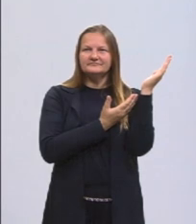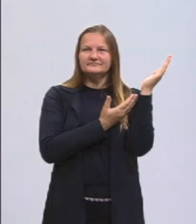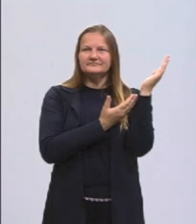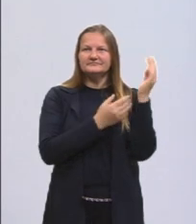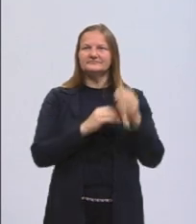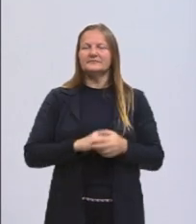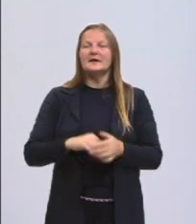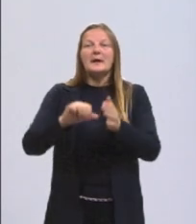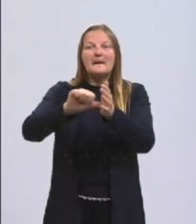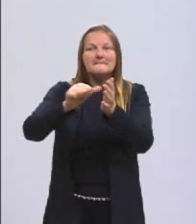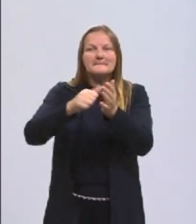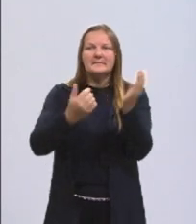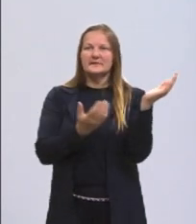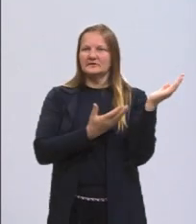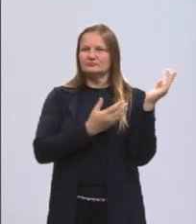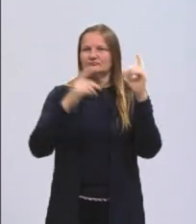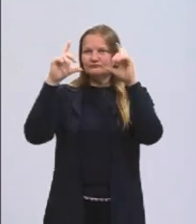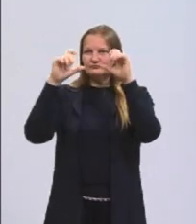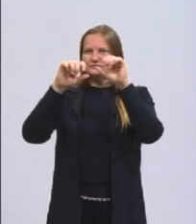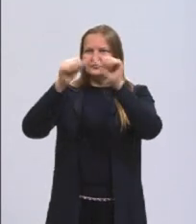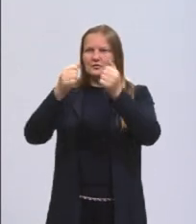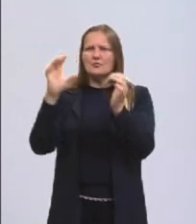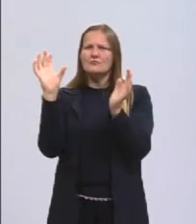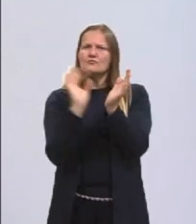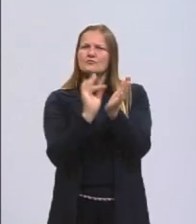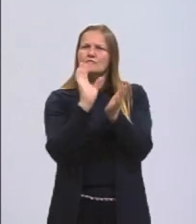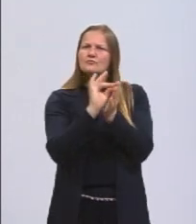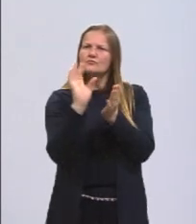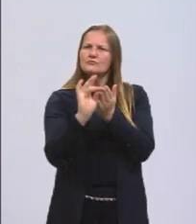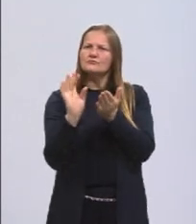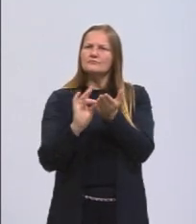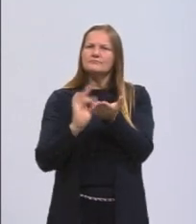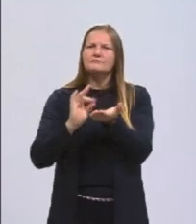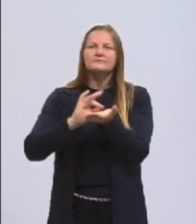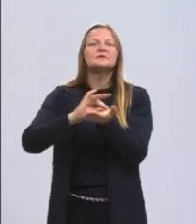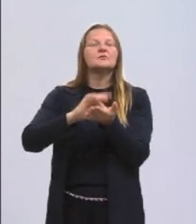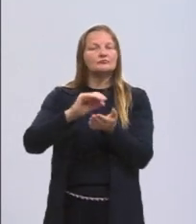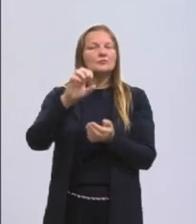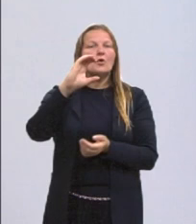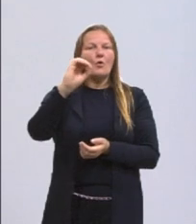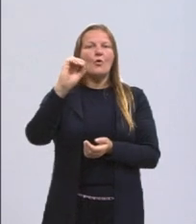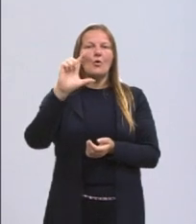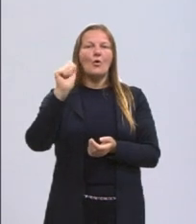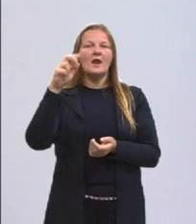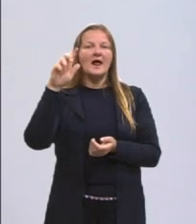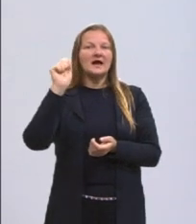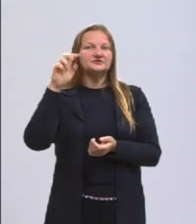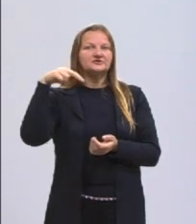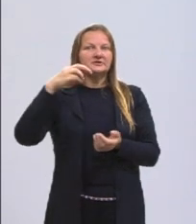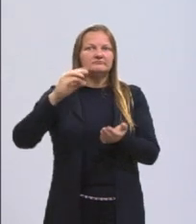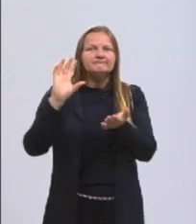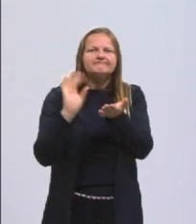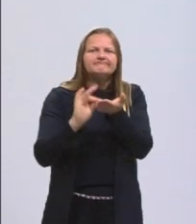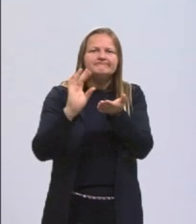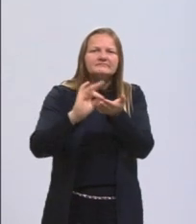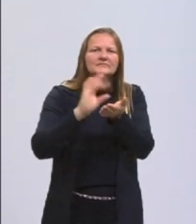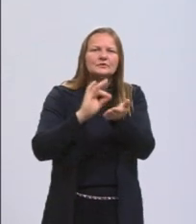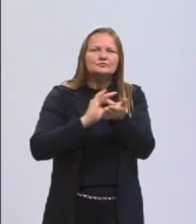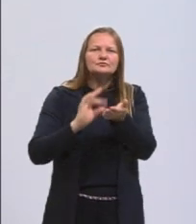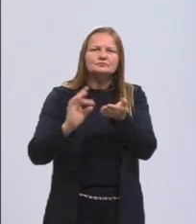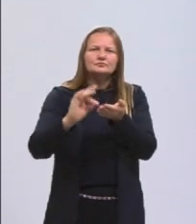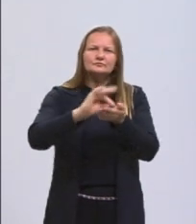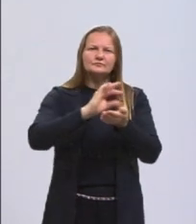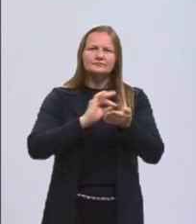A primeira delas é uma colagem. Ela é uma colagem, uma obra do Richard Hamilton. E eu já